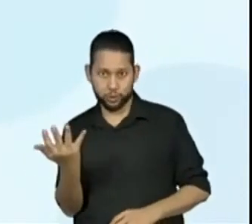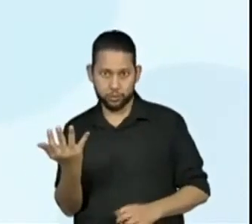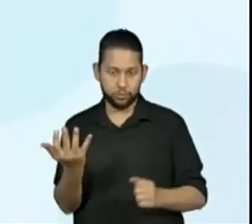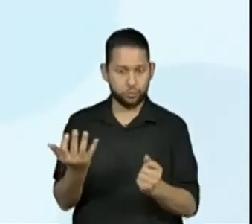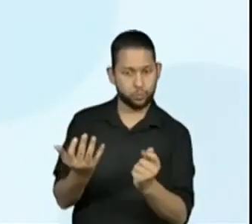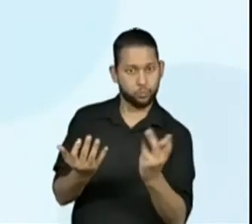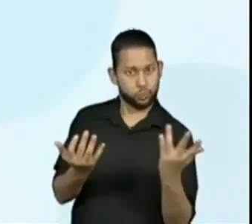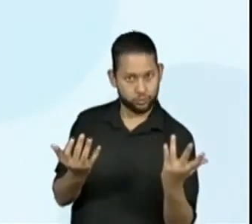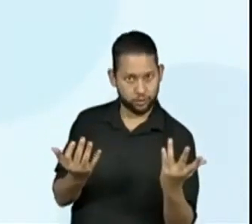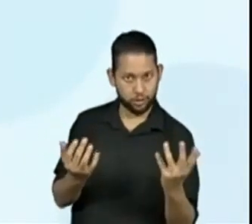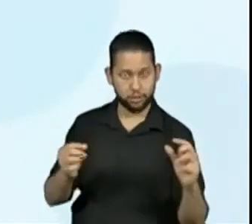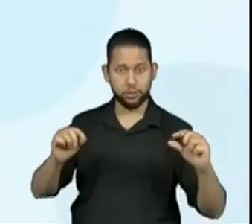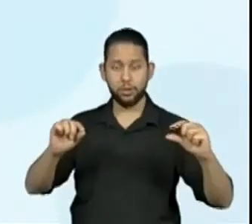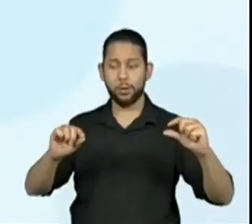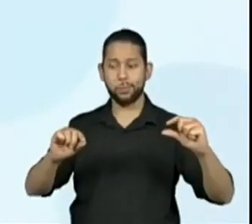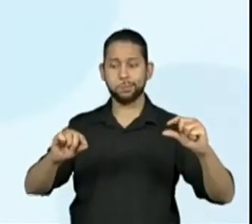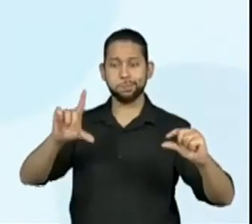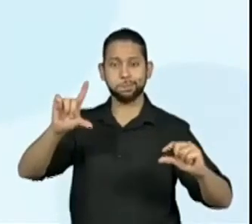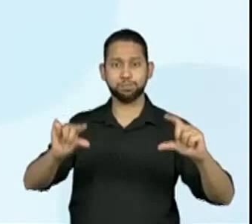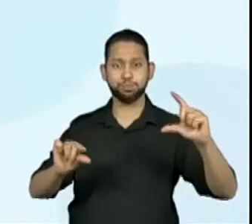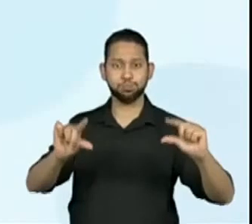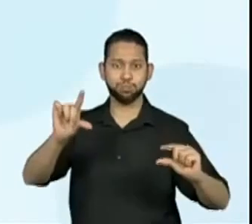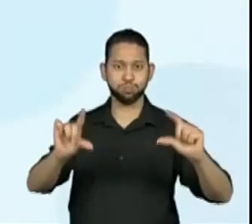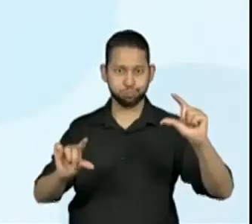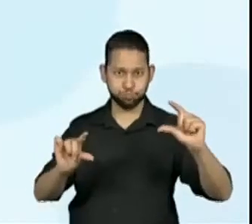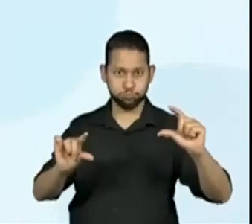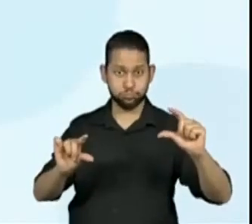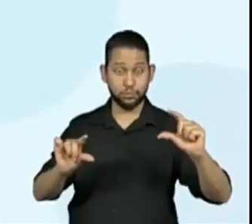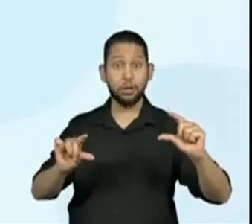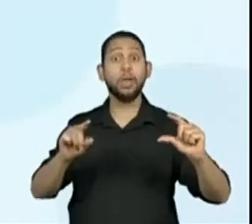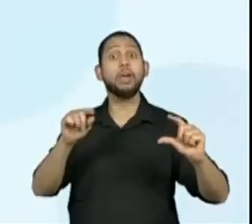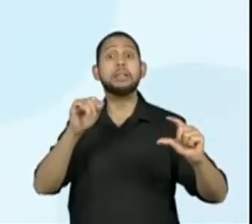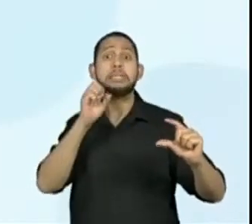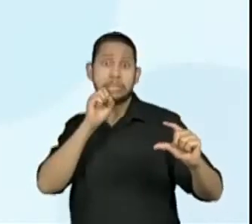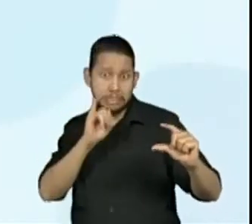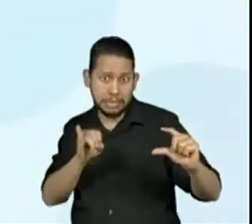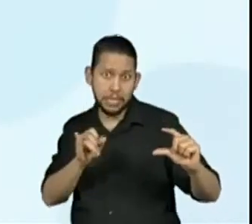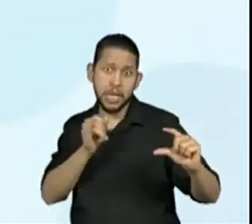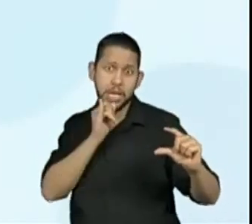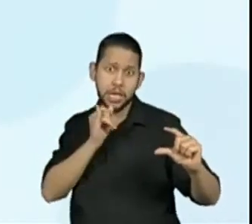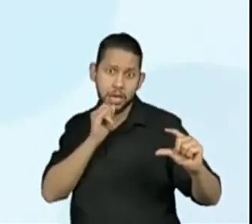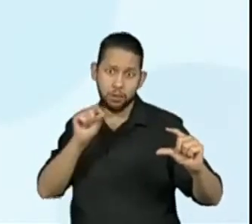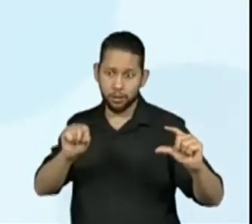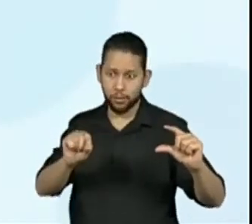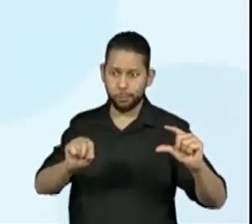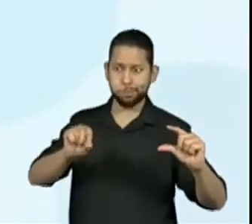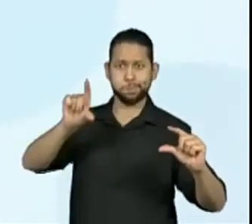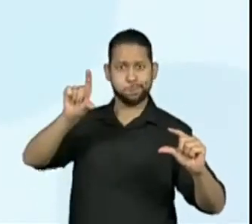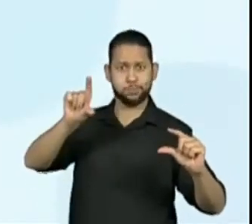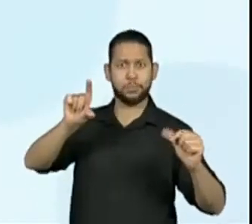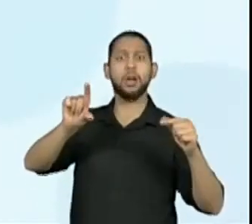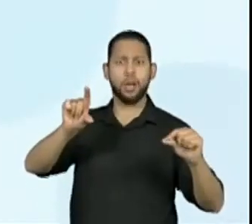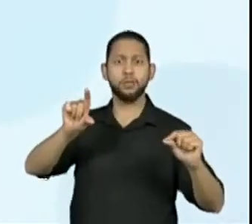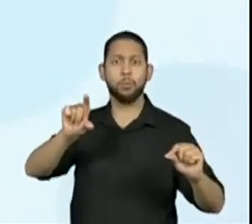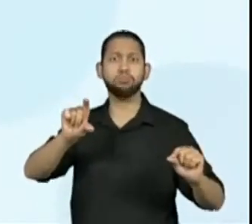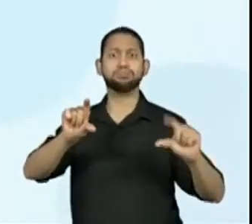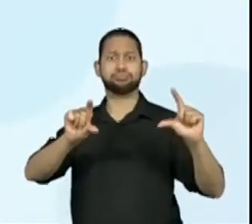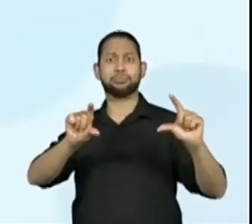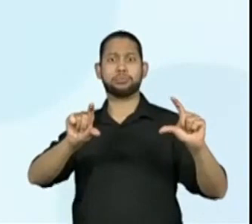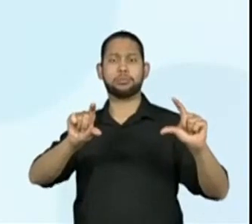Então, vamos lá, de novo. Ela é a relação de duas grandezas distintas, ok?